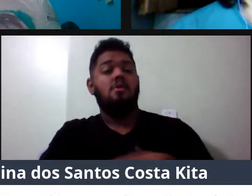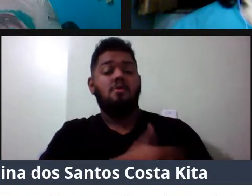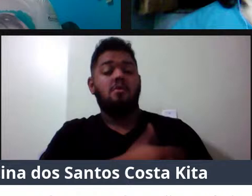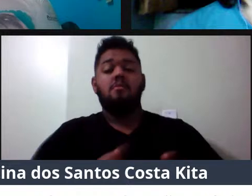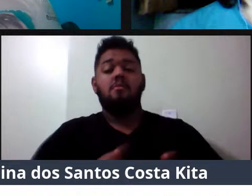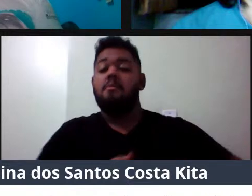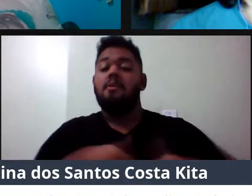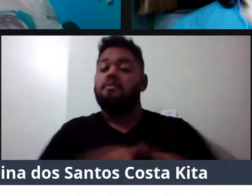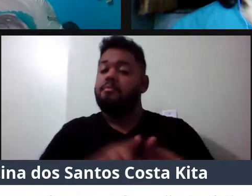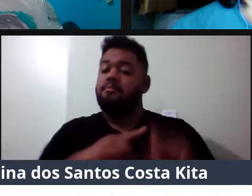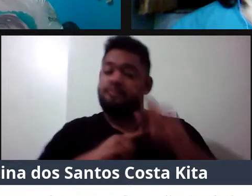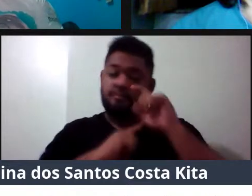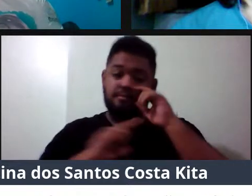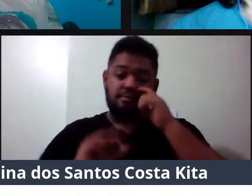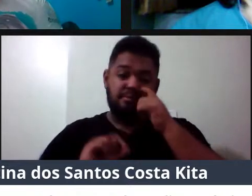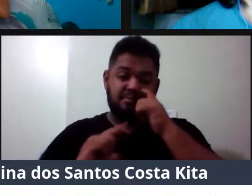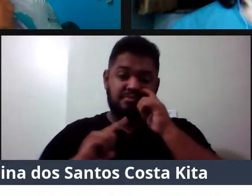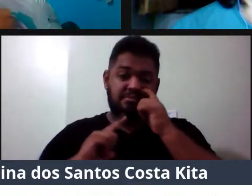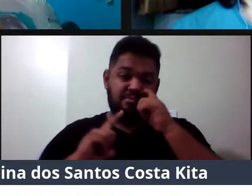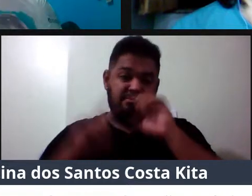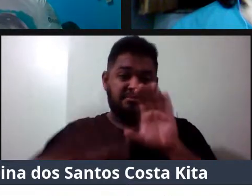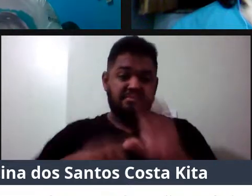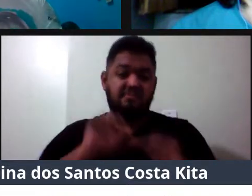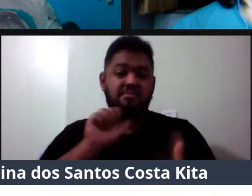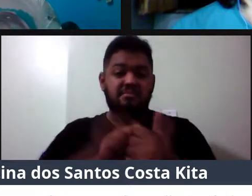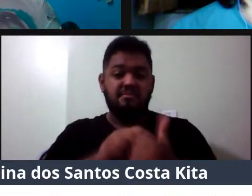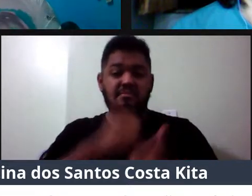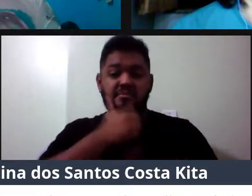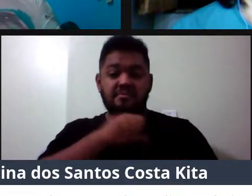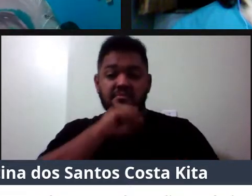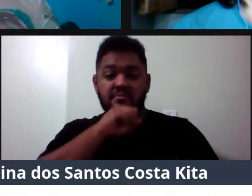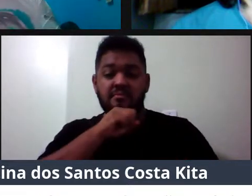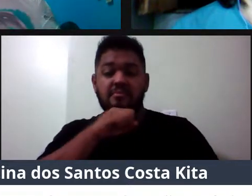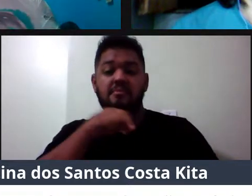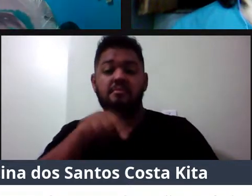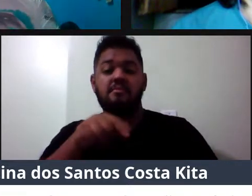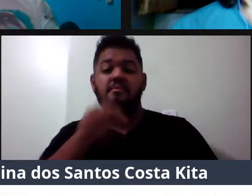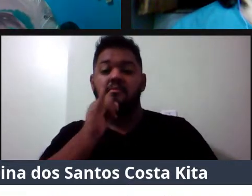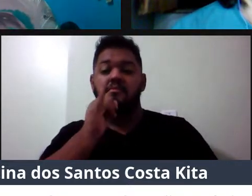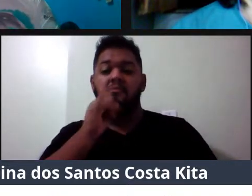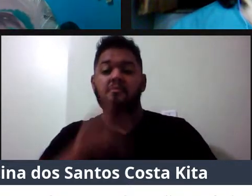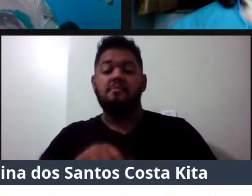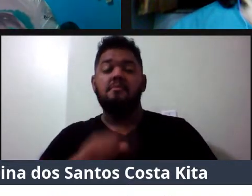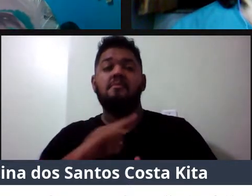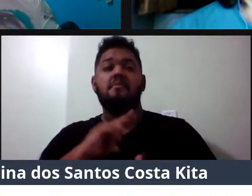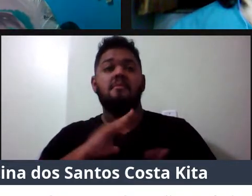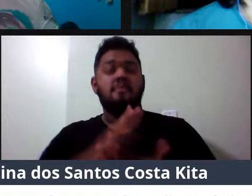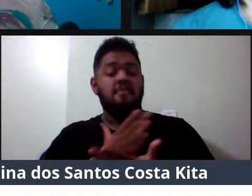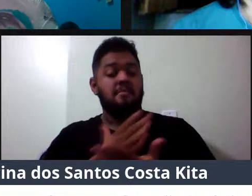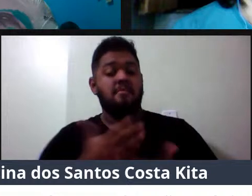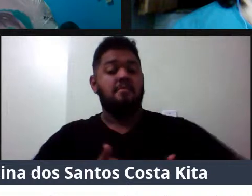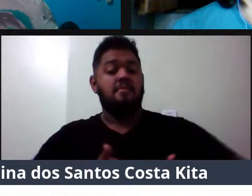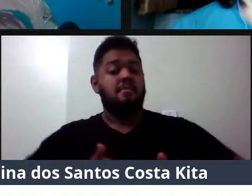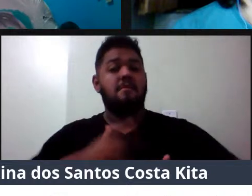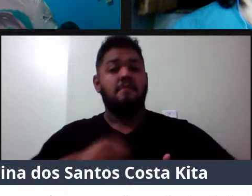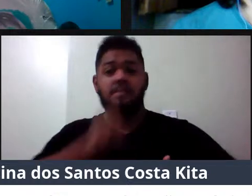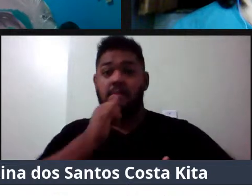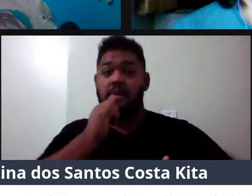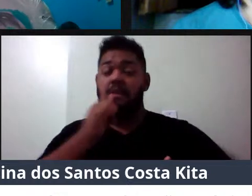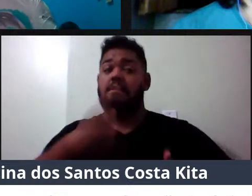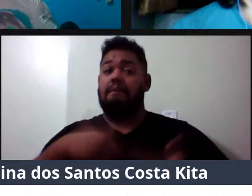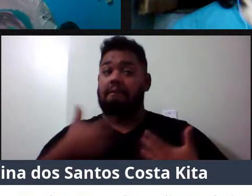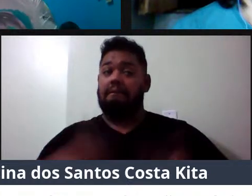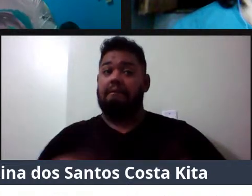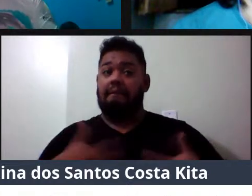aí prendem com a mãe essa dependência, são muito, tem os filhotes que são bastante atrevidos, né, o último campo que a gente